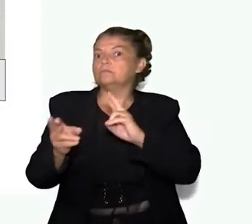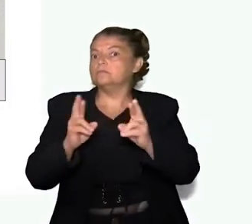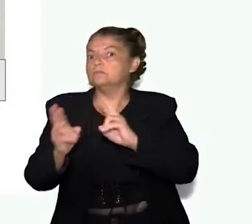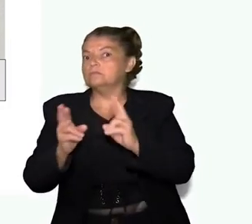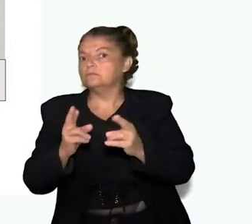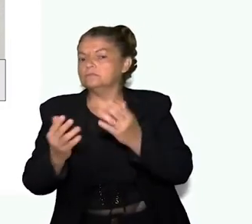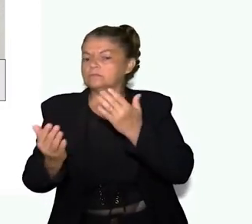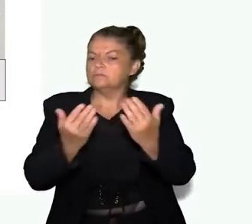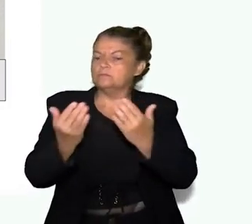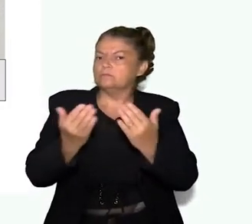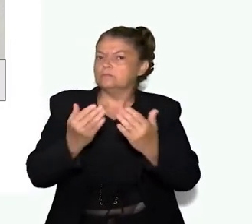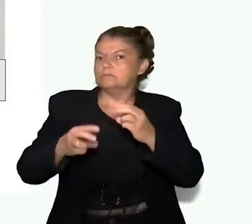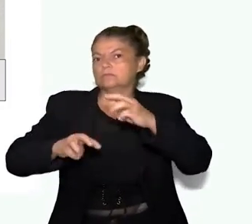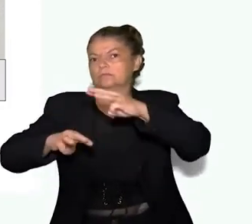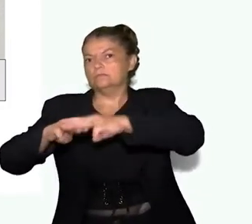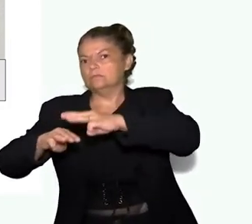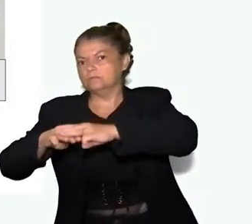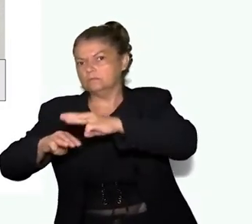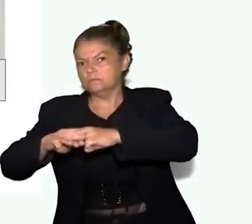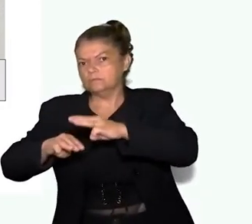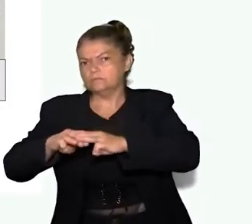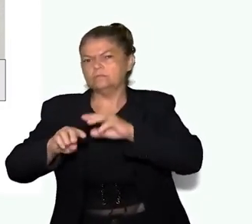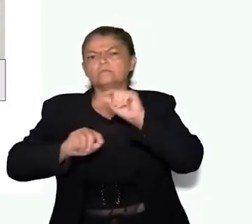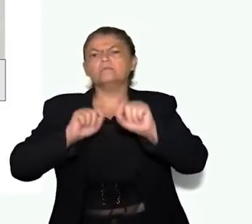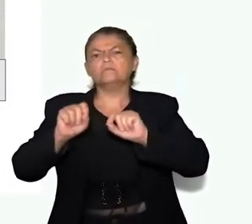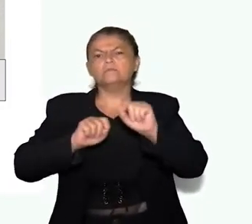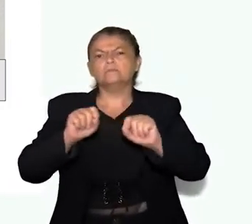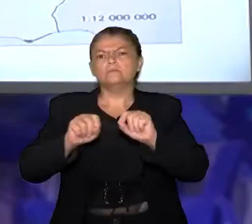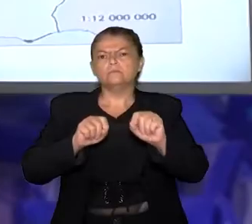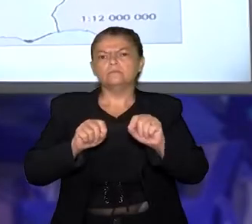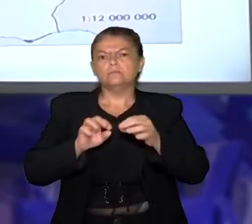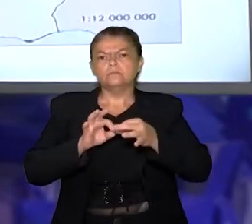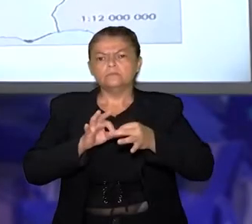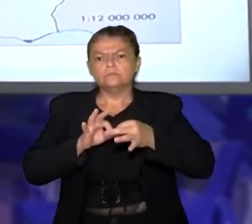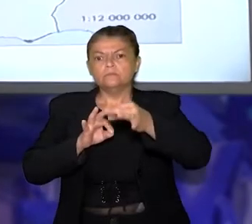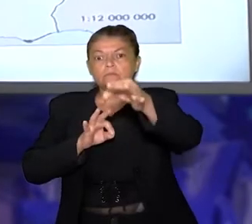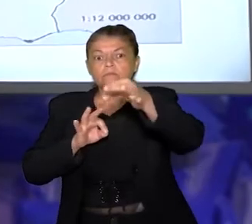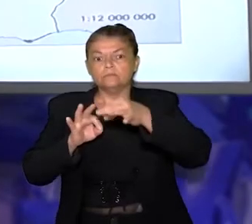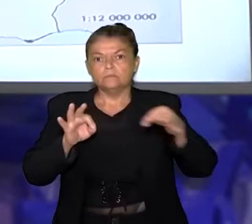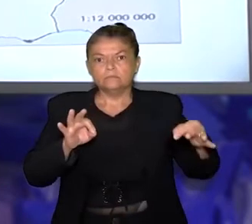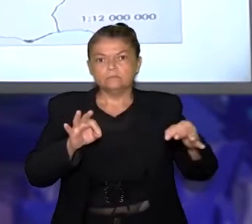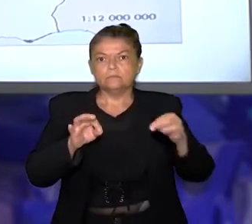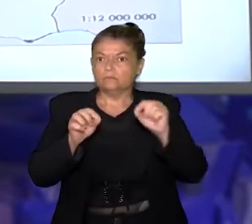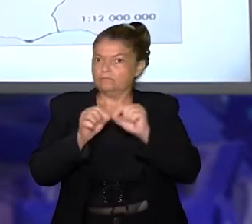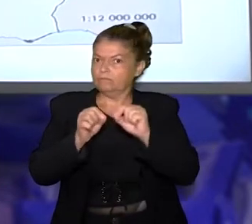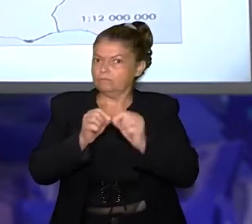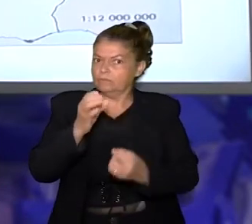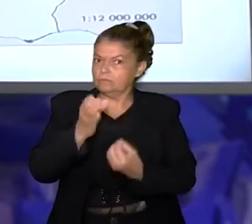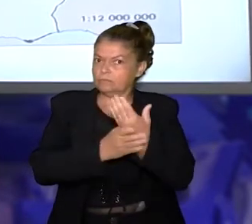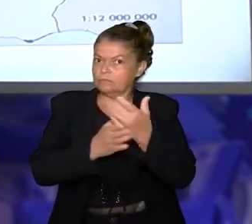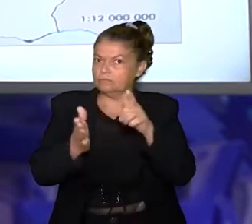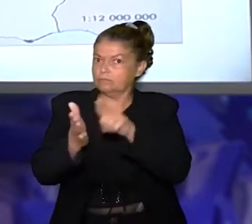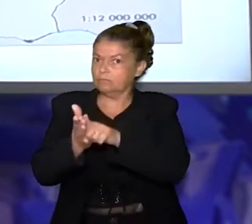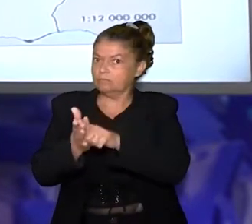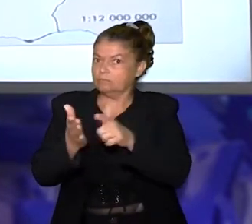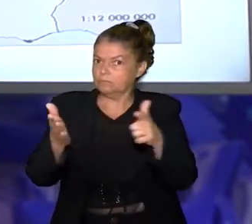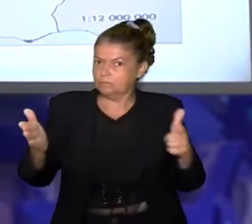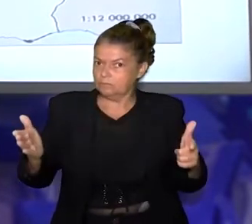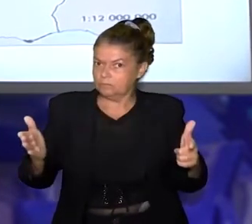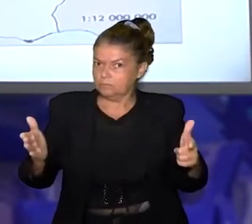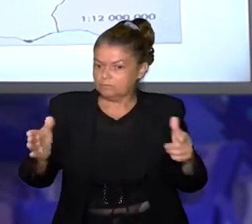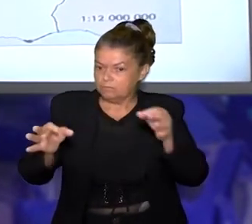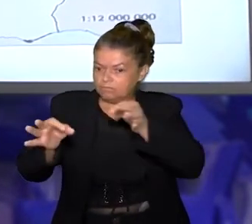Indica uma relação matemática entre a dimensão real e a dimensão projetada. O quer dizer isso? A dimensão é projetada em uma folha de papel ou em um GPS